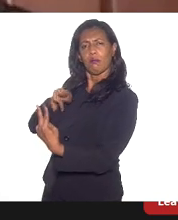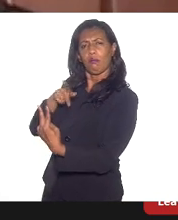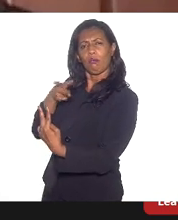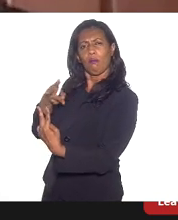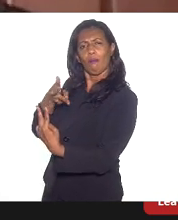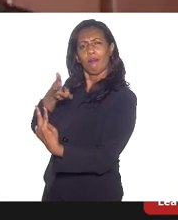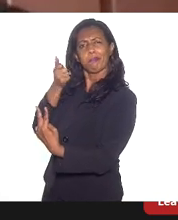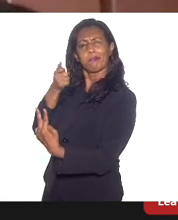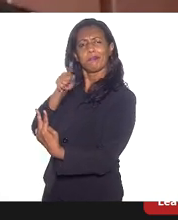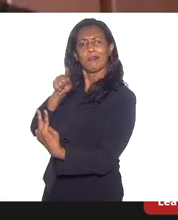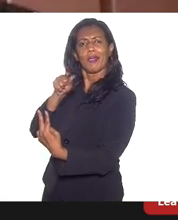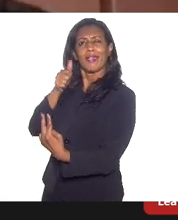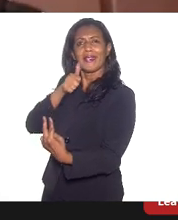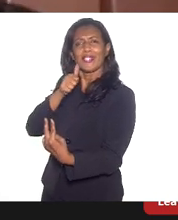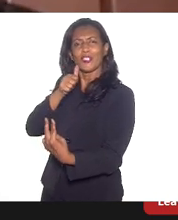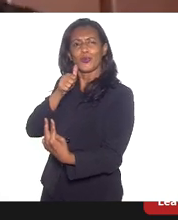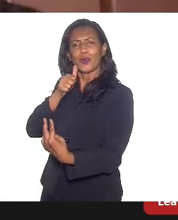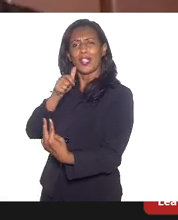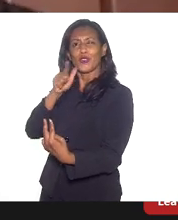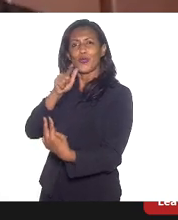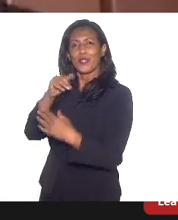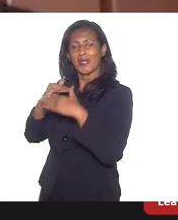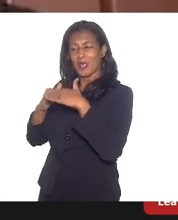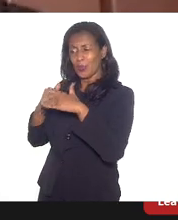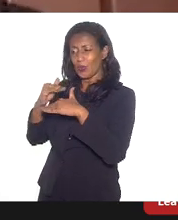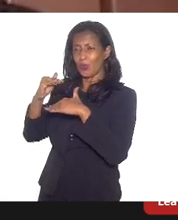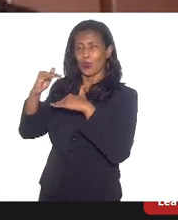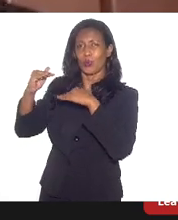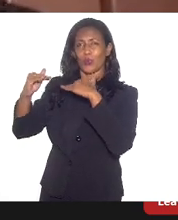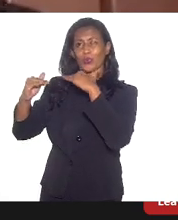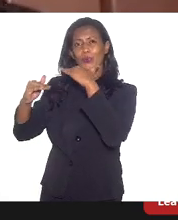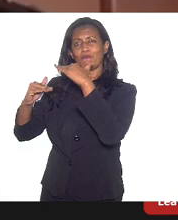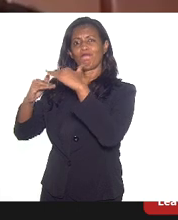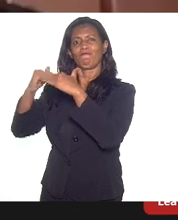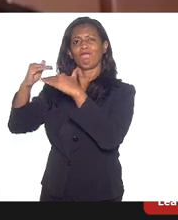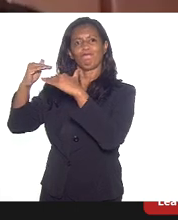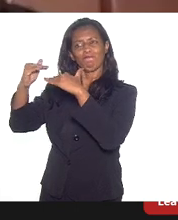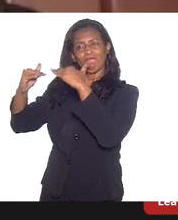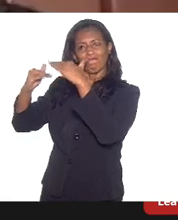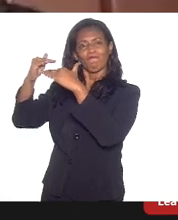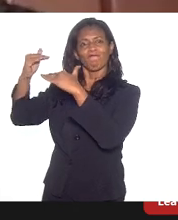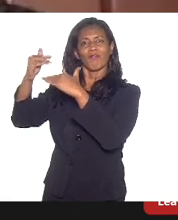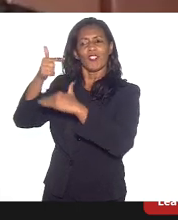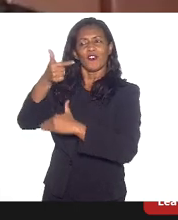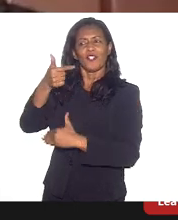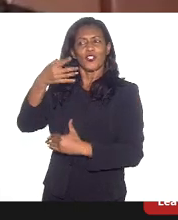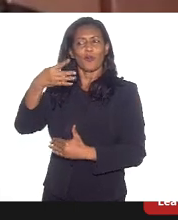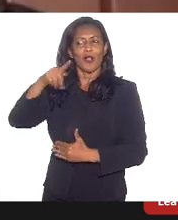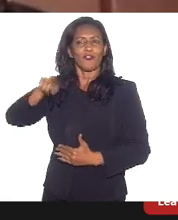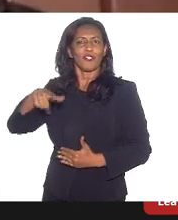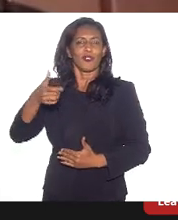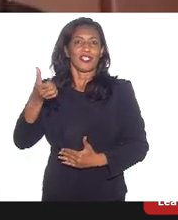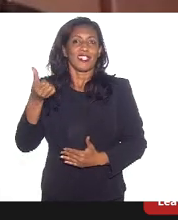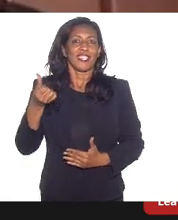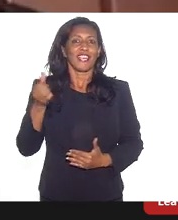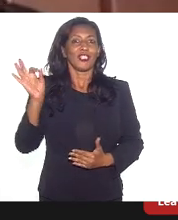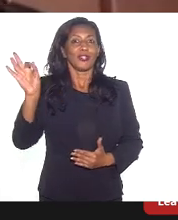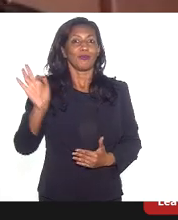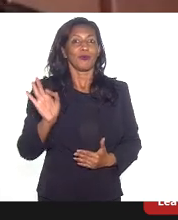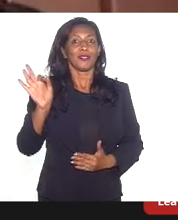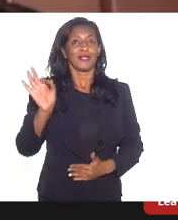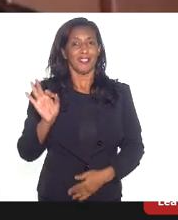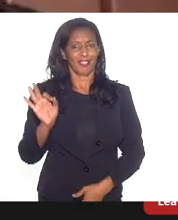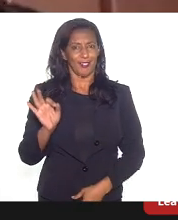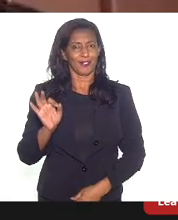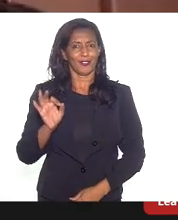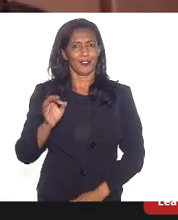elas chegaram a um nível de desocupação muito alto, 24,6% no final